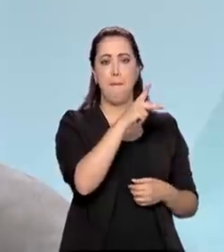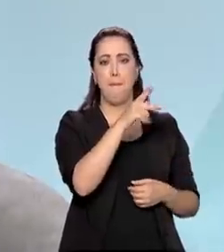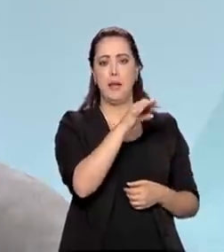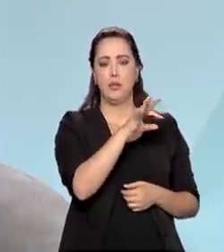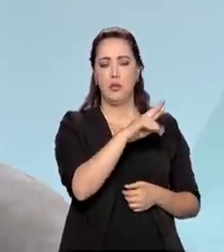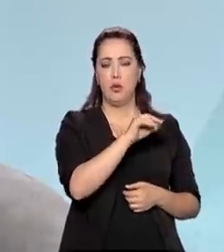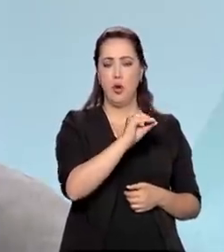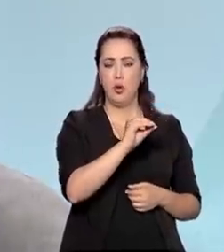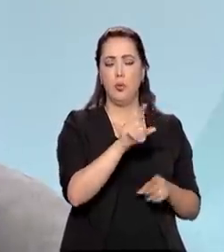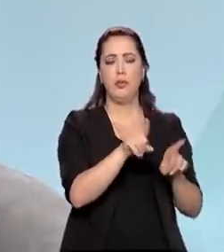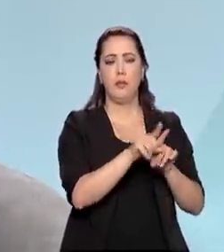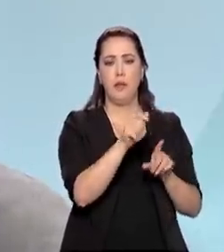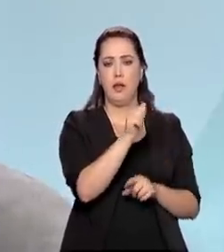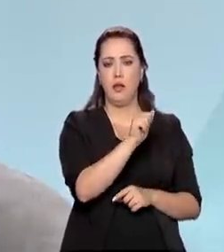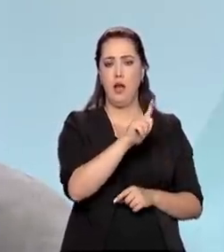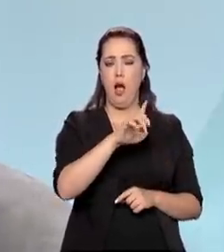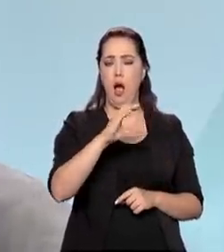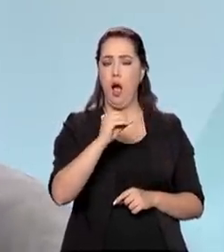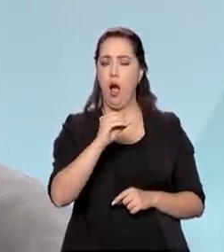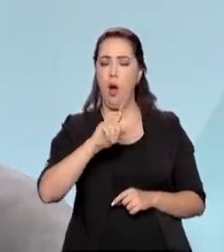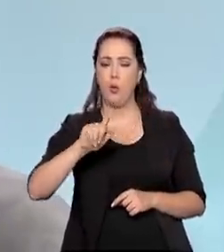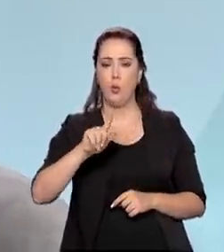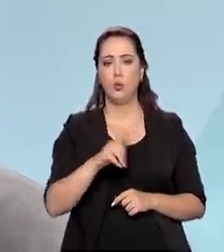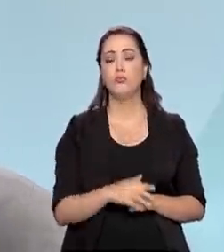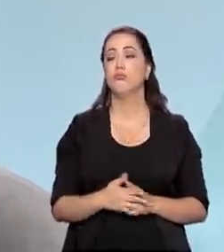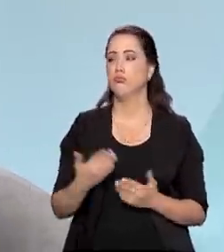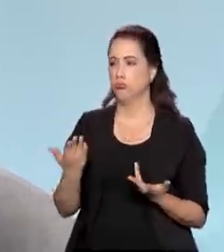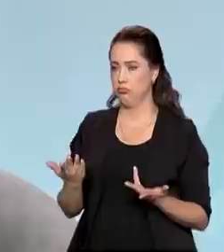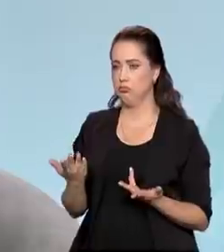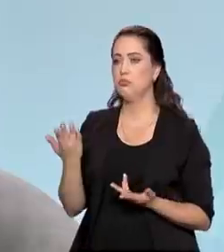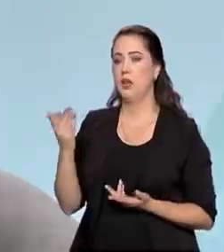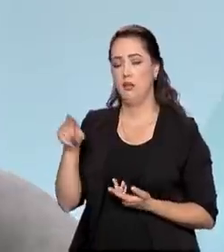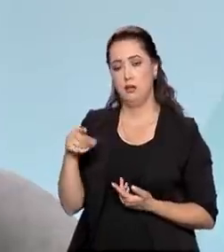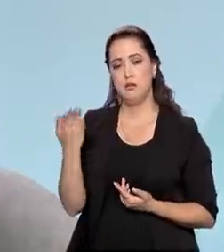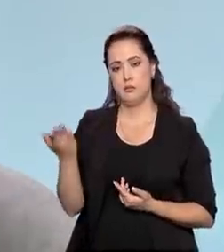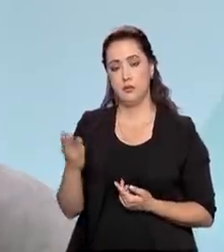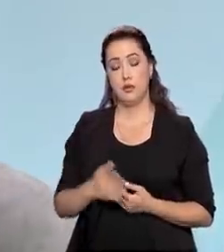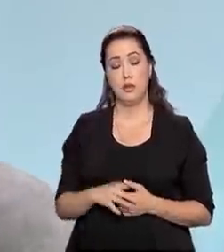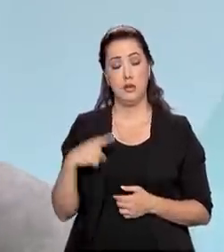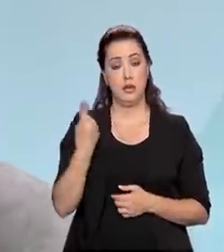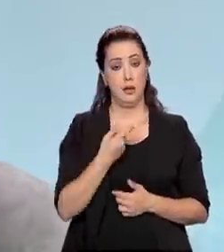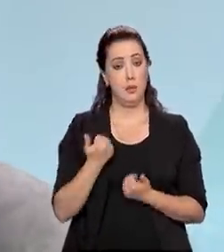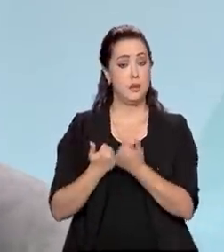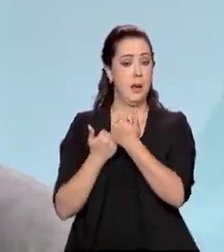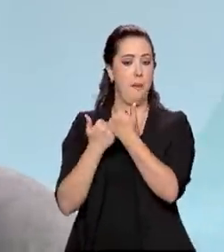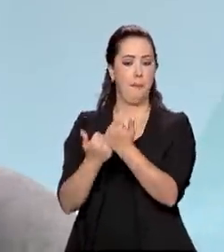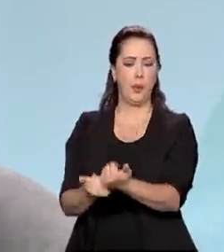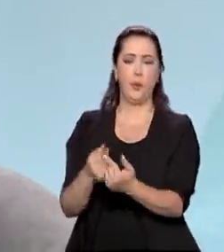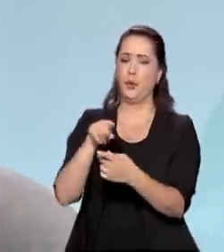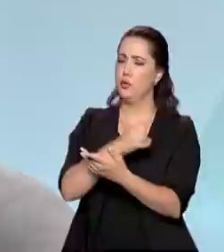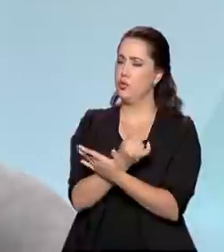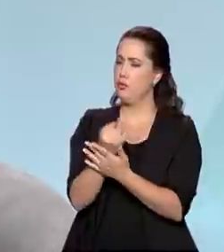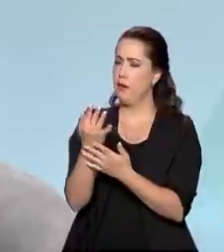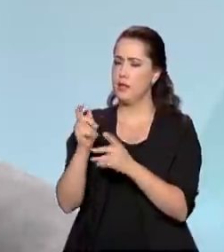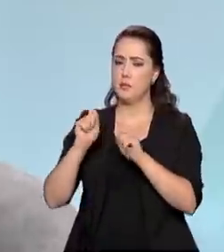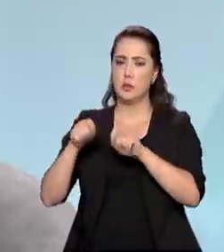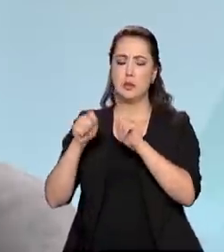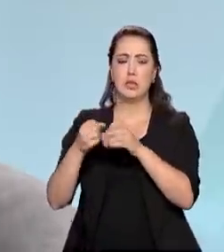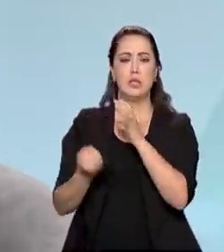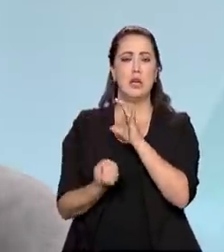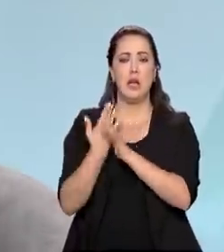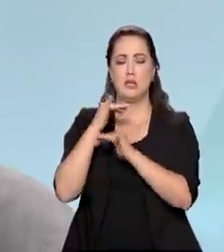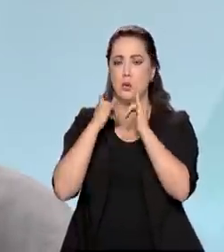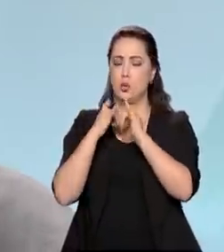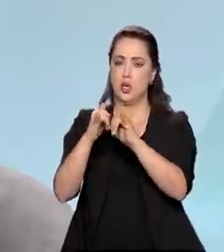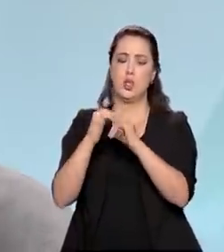tivemos vários incentivos, programas de incentivos a fontes renováveis, a energia eólica, a bioenergia, o biodiesel e tal.